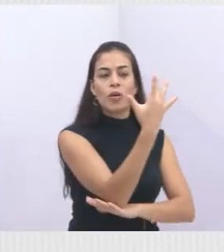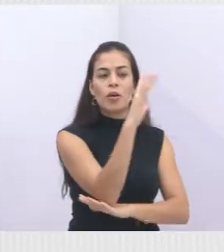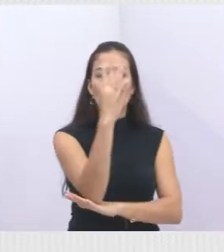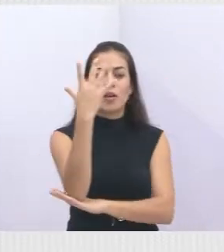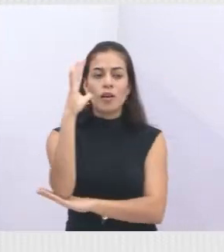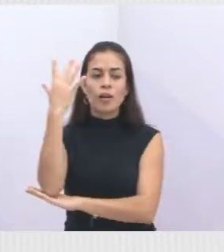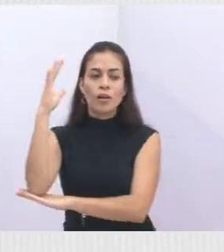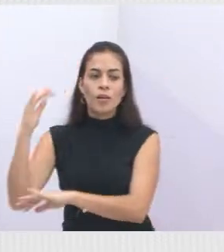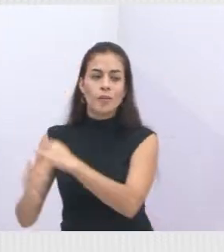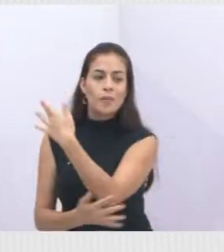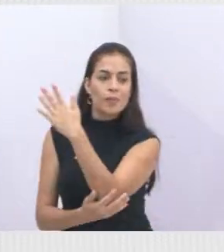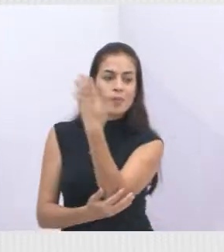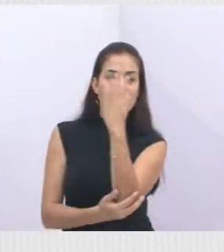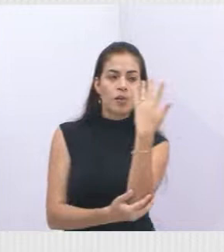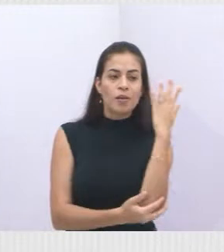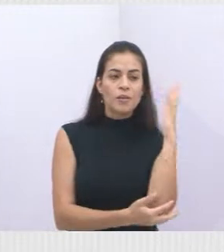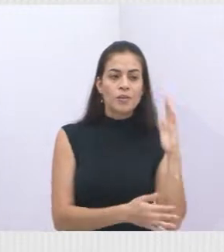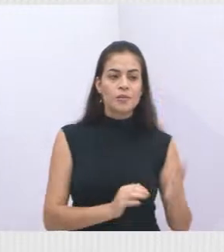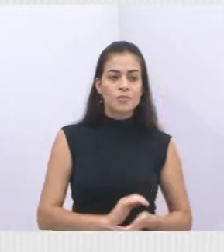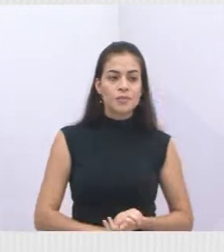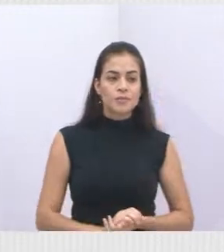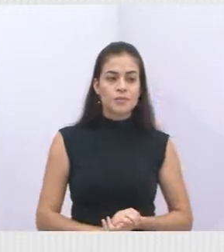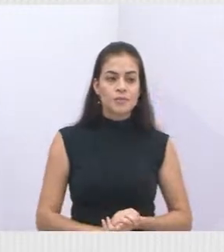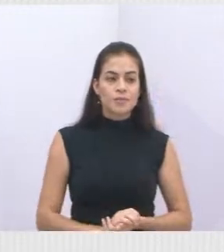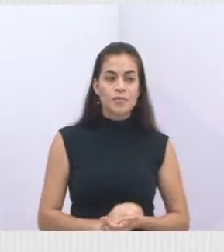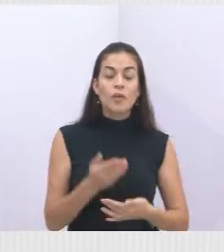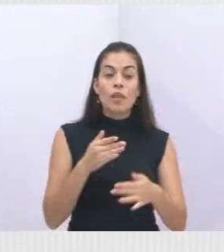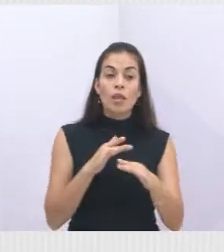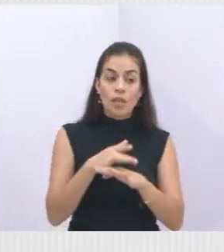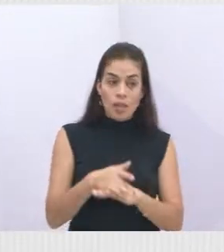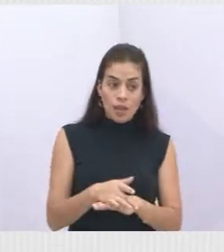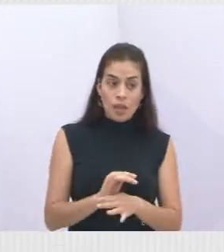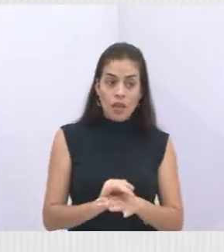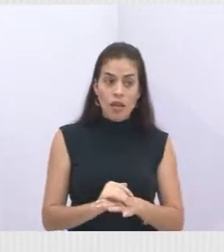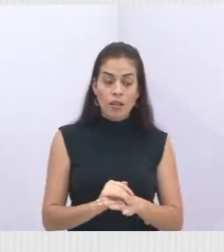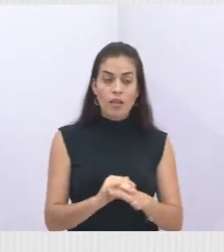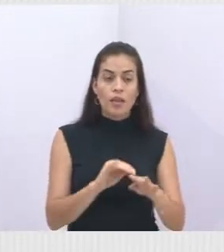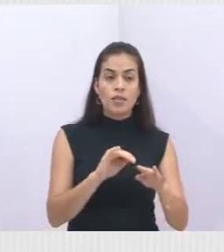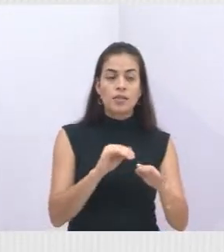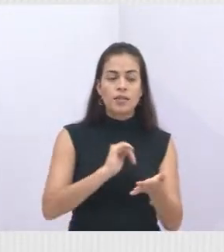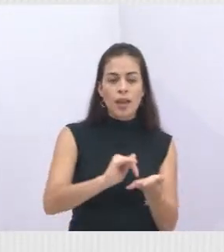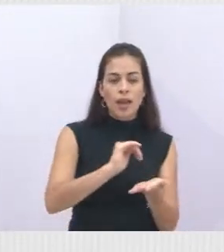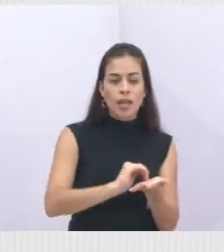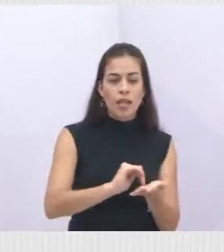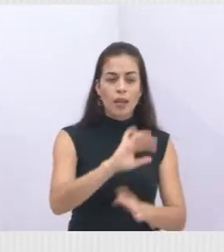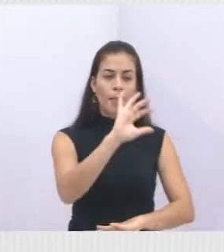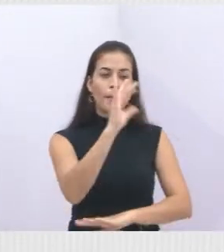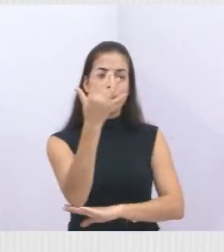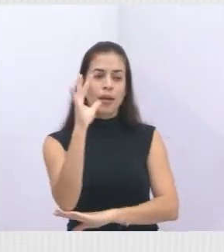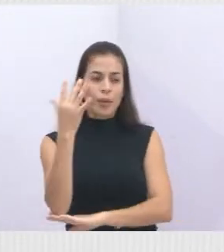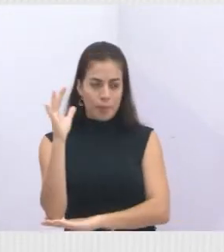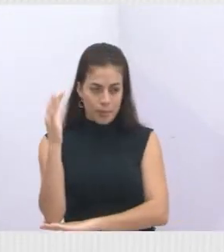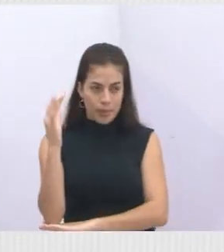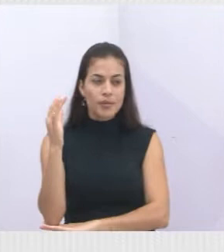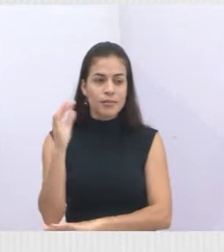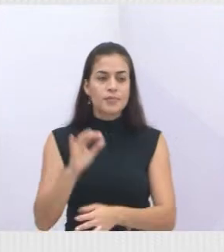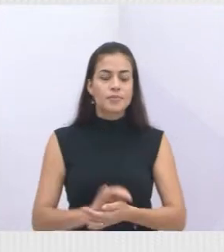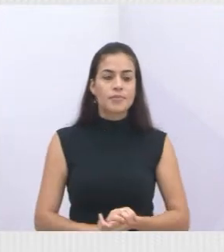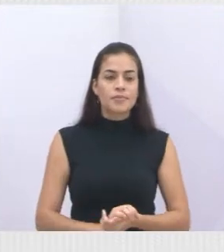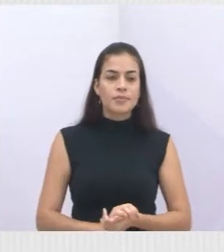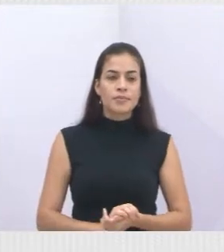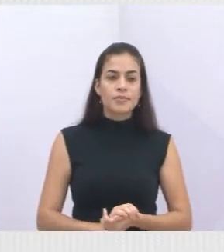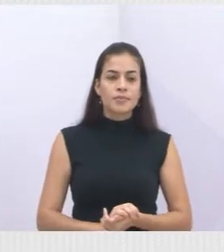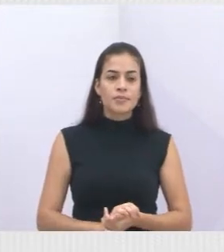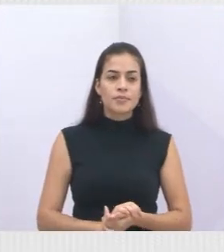pela Secretaria de Meio Ambiente, com a participação direta da Diretoria de Meio Ambiente e